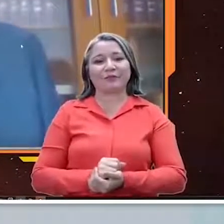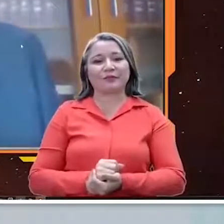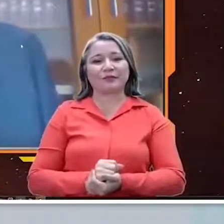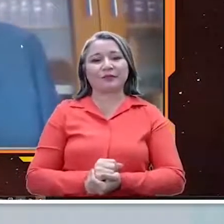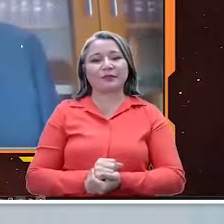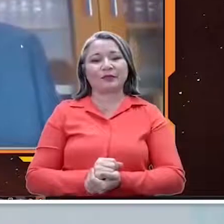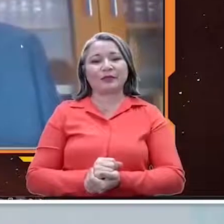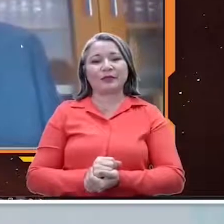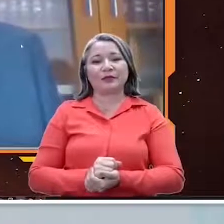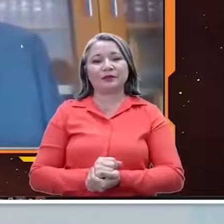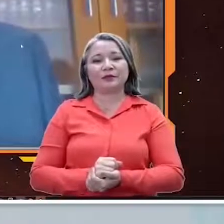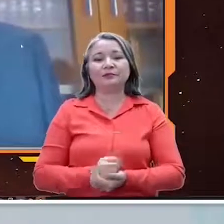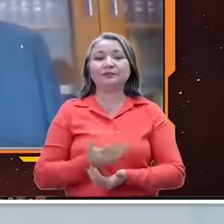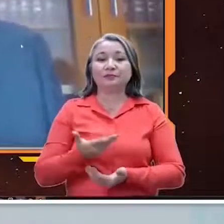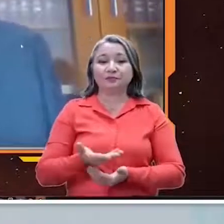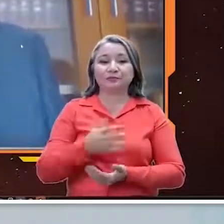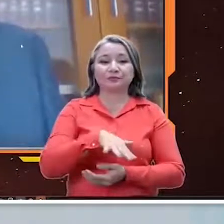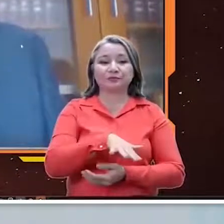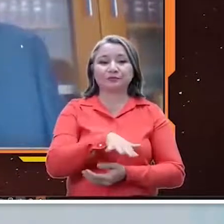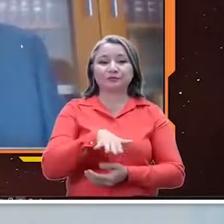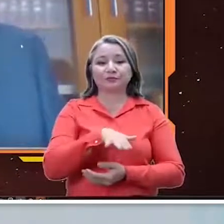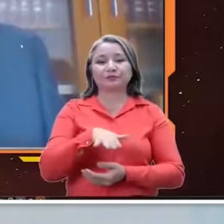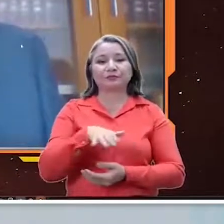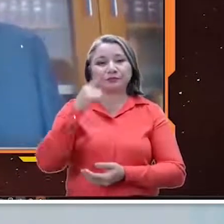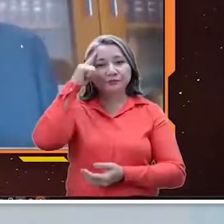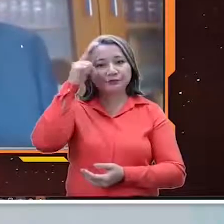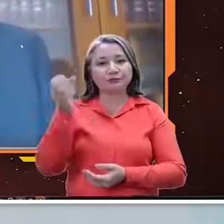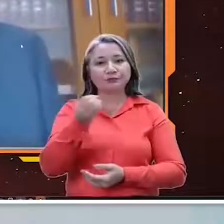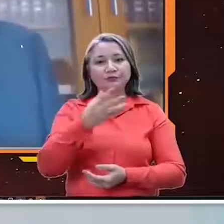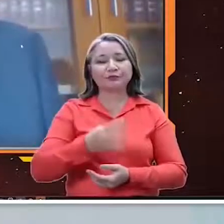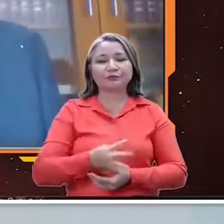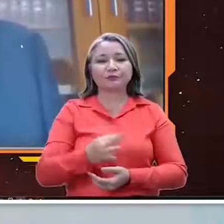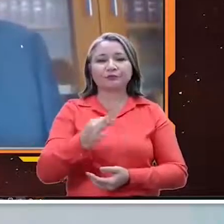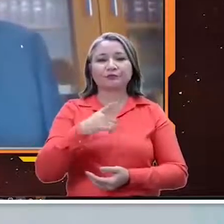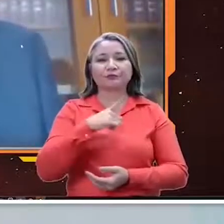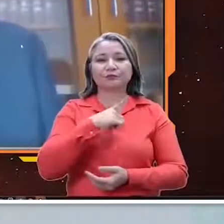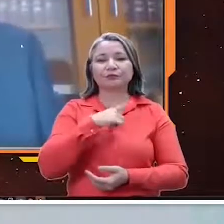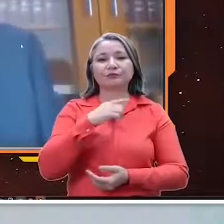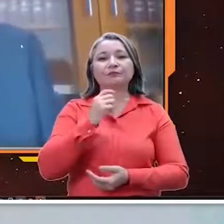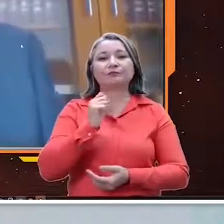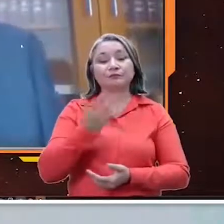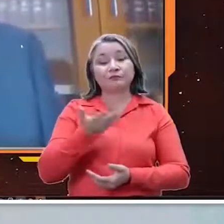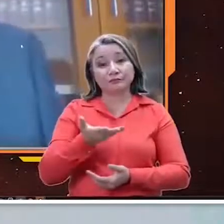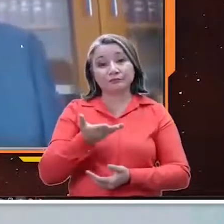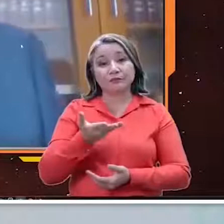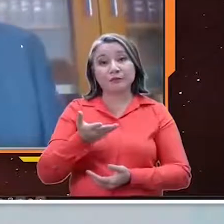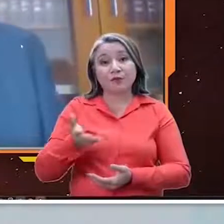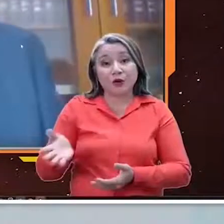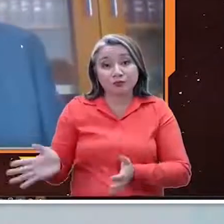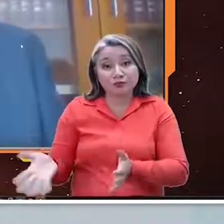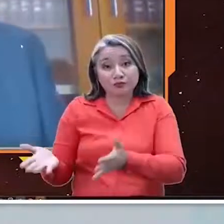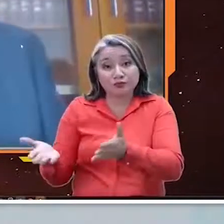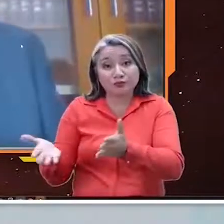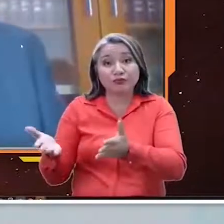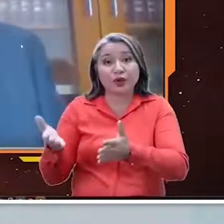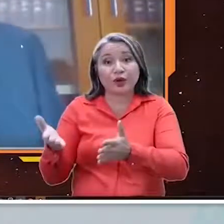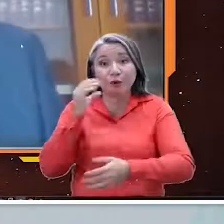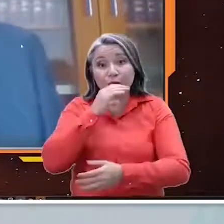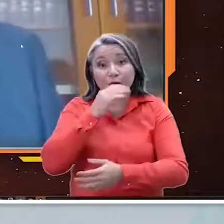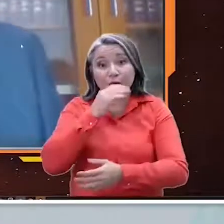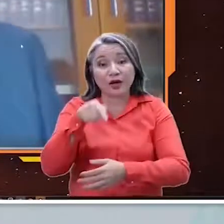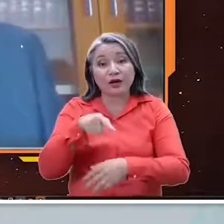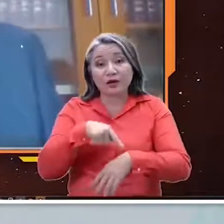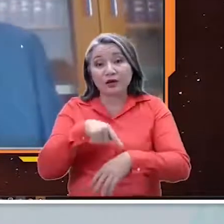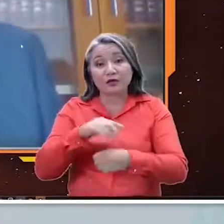E esse núcleo de inovação, talvez, foi impulsionado neste momento. Ele